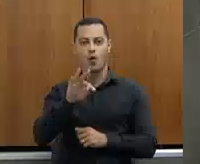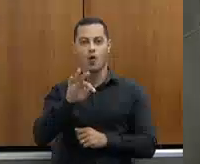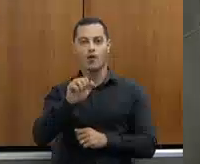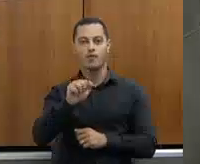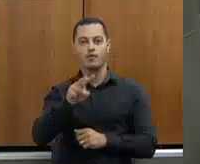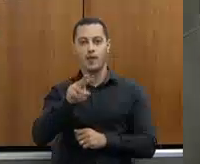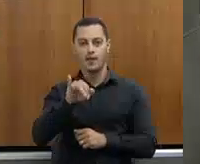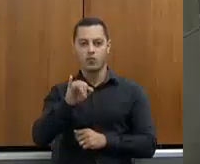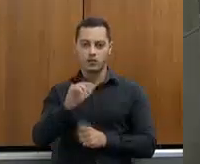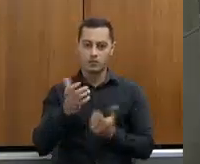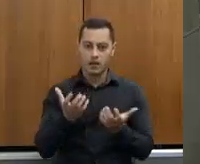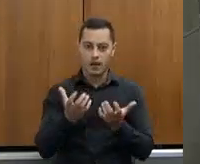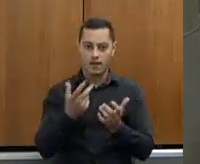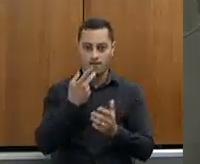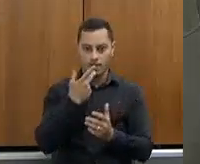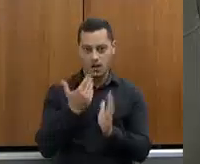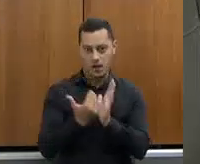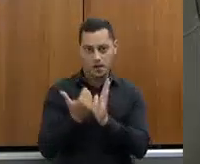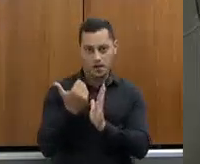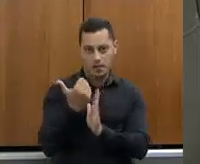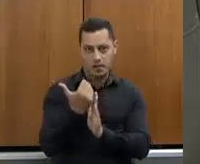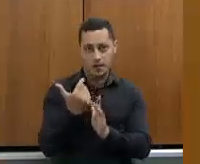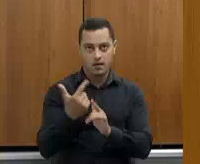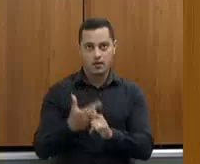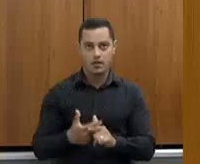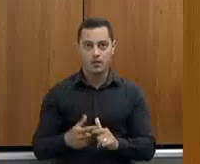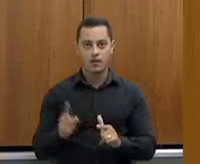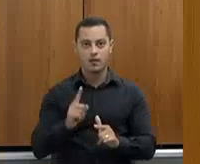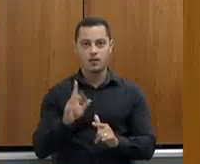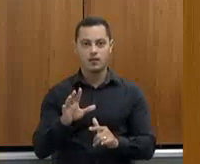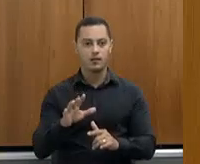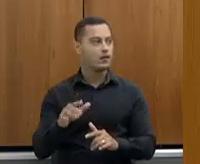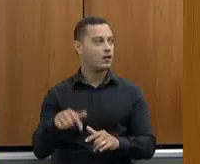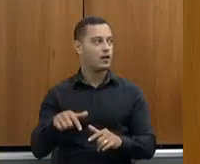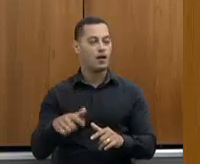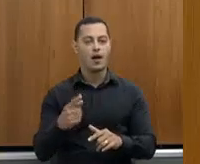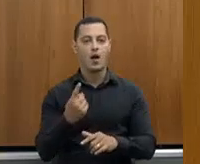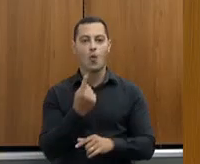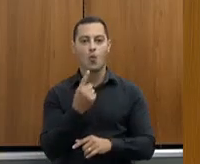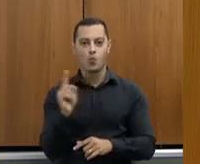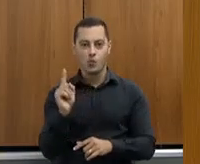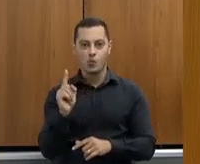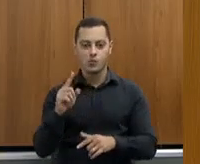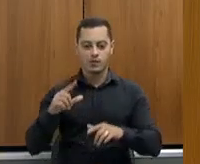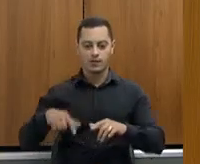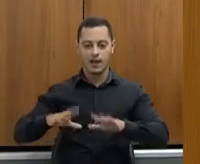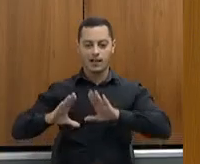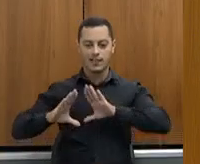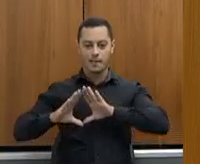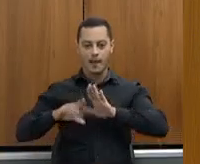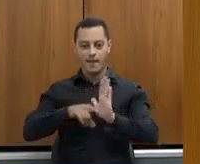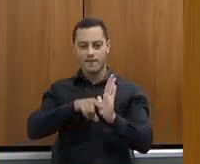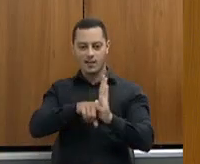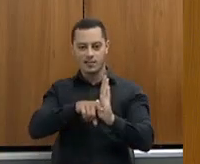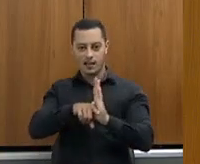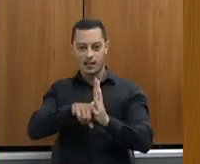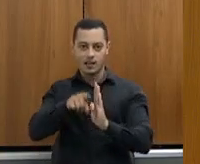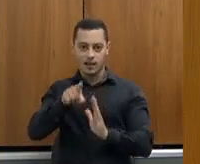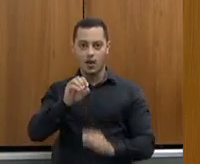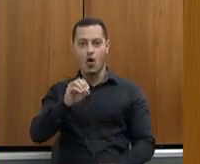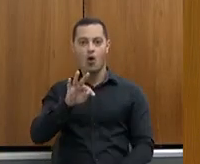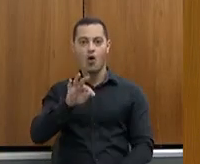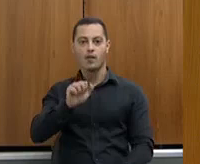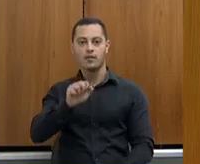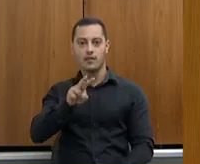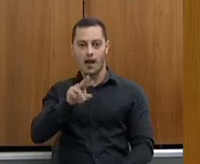quiserem ouvir, não tem problema, se for quebrar o protocolo aqui, nós estamos na última mesmo, da Assembleia Fiscaliza, o Otávio explica melhor para